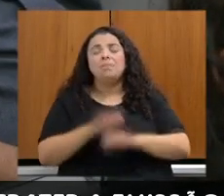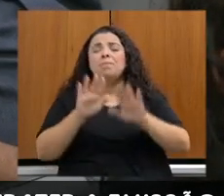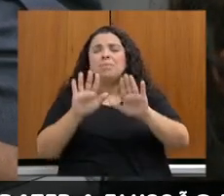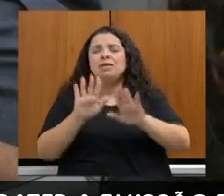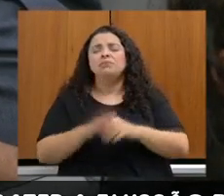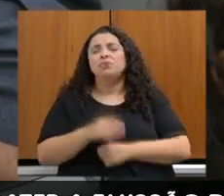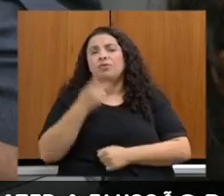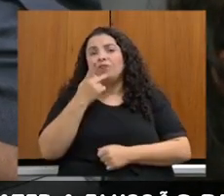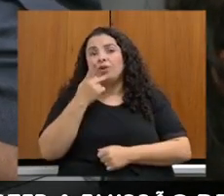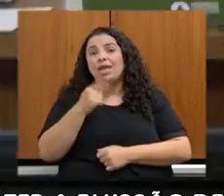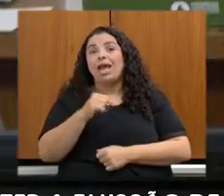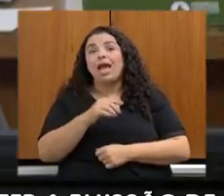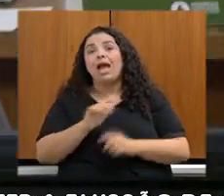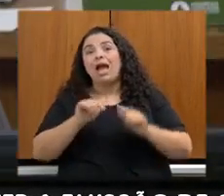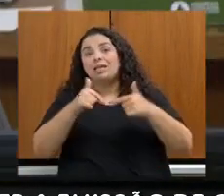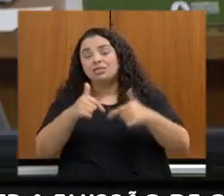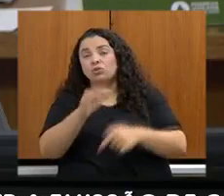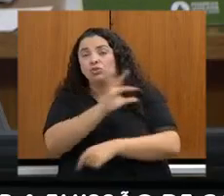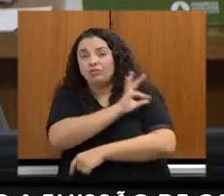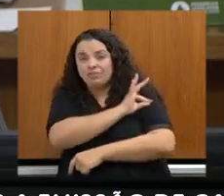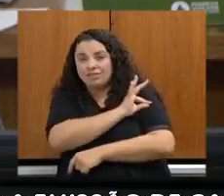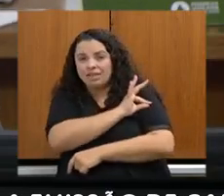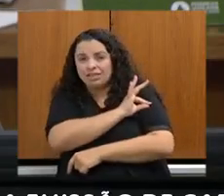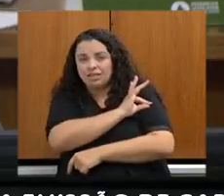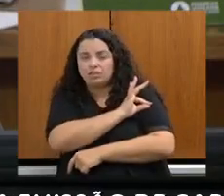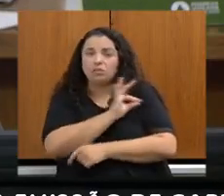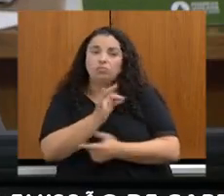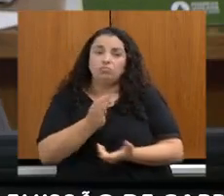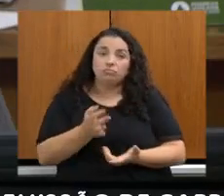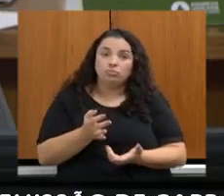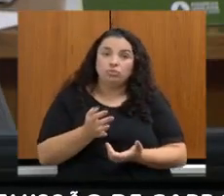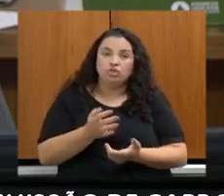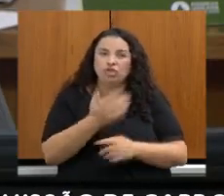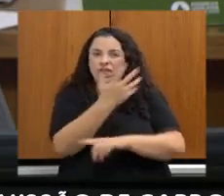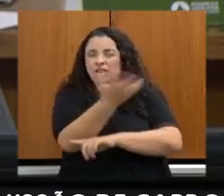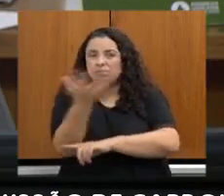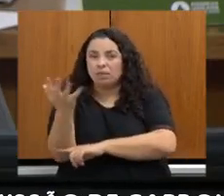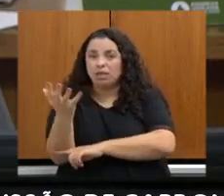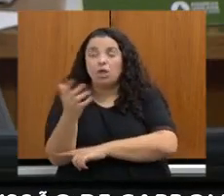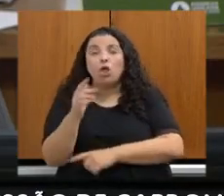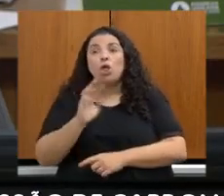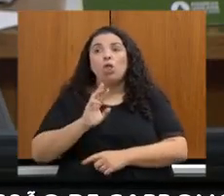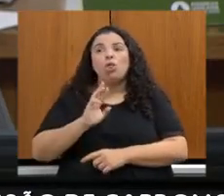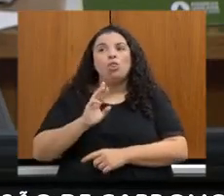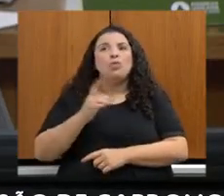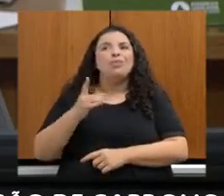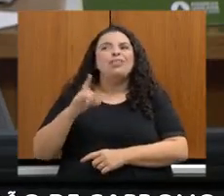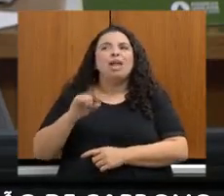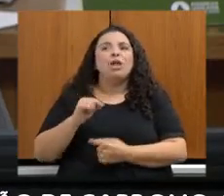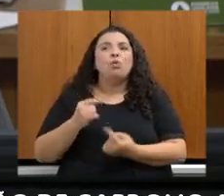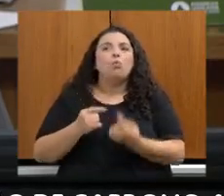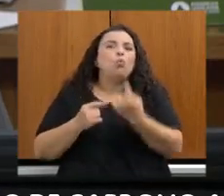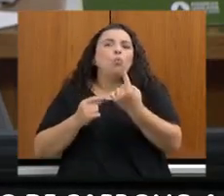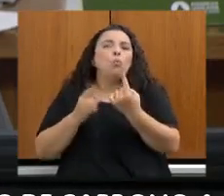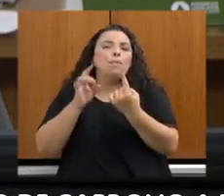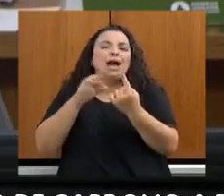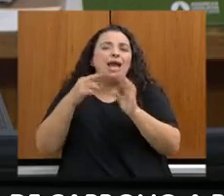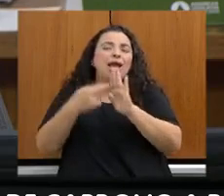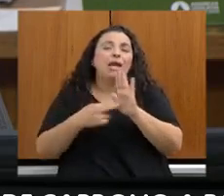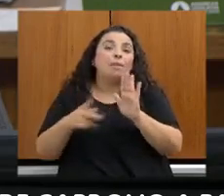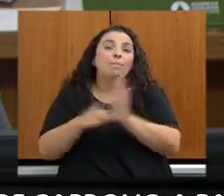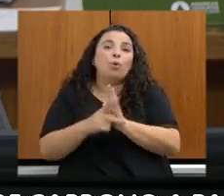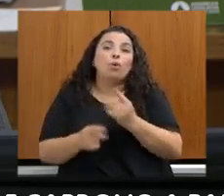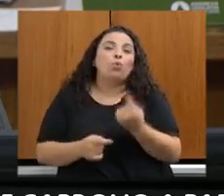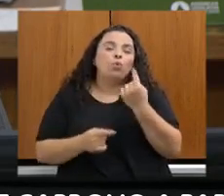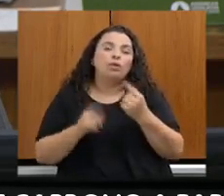a ação de fiscalização de desmatamento não há uma delegação específica, o município pode sim ter uma atividade própria